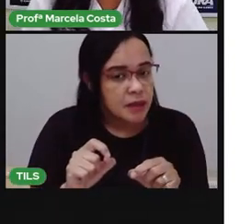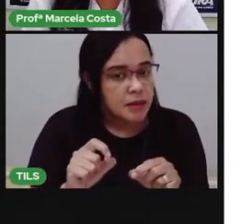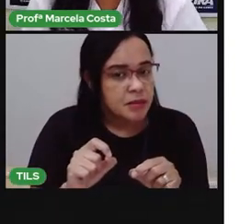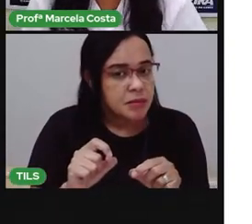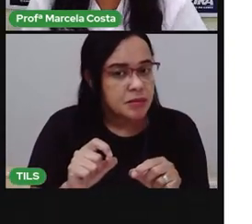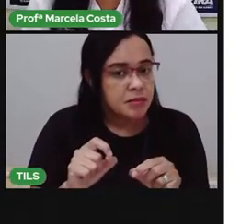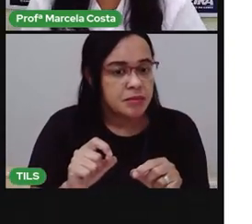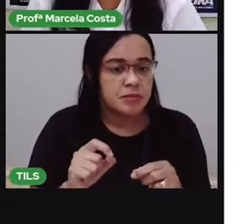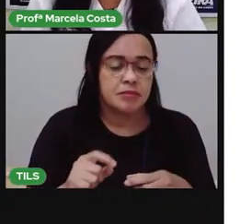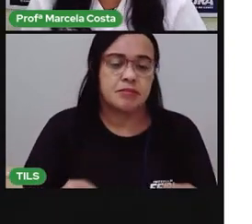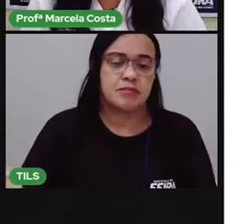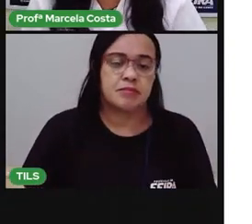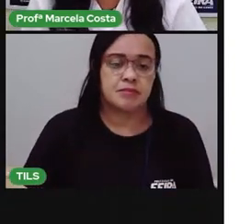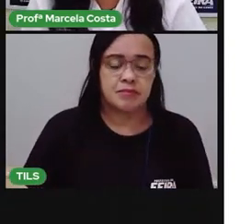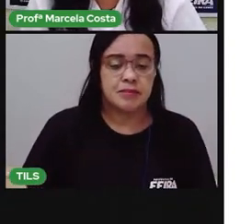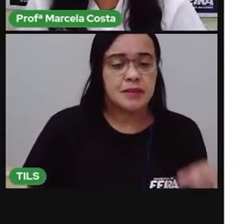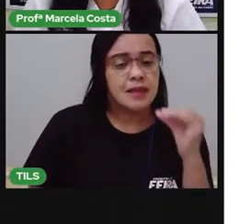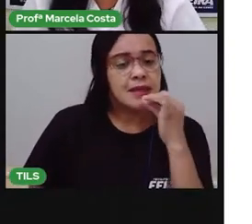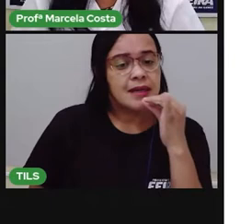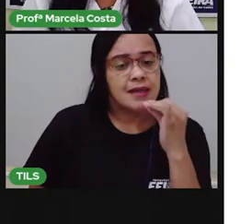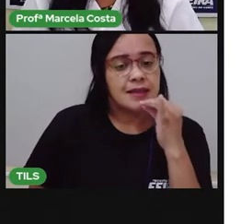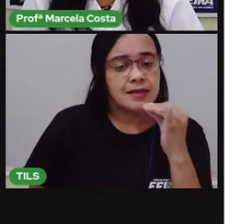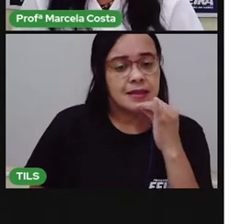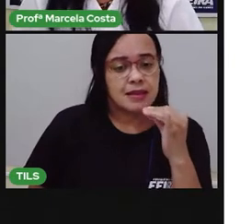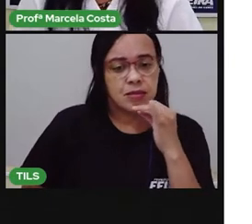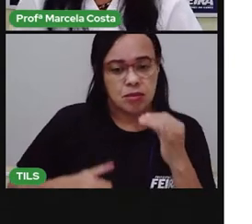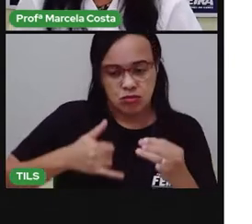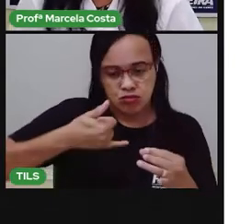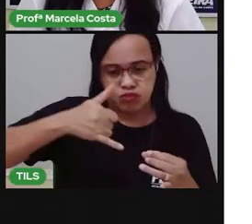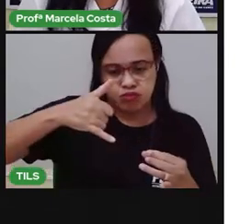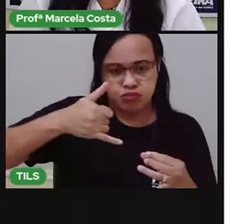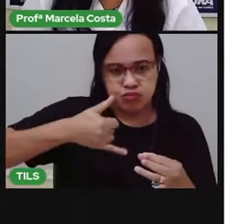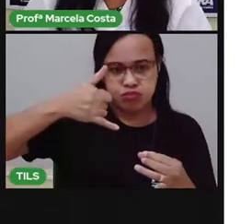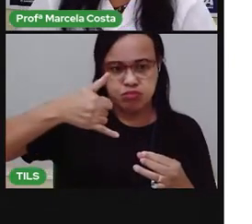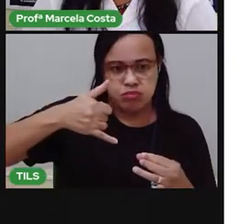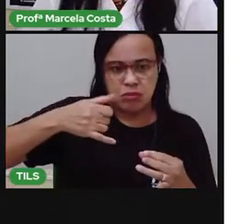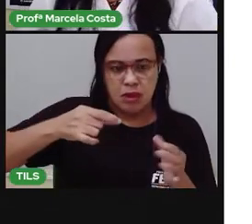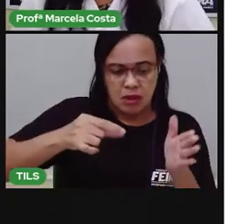Como, por exemplo, mexer em tomadas. Não pode.